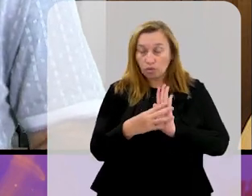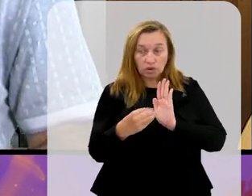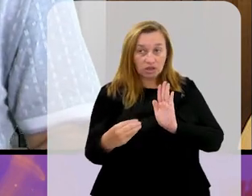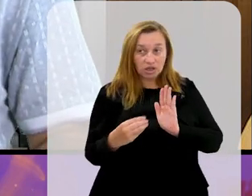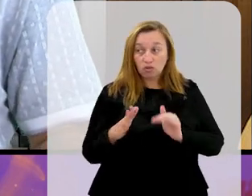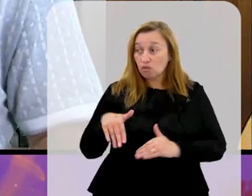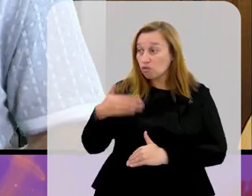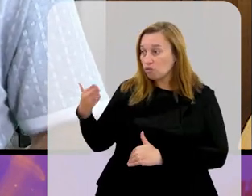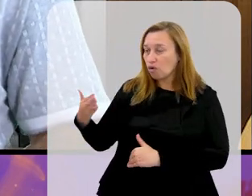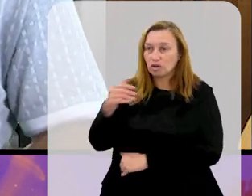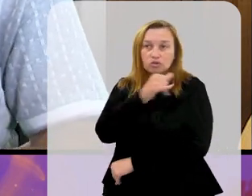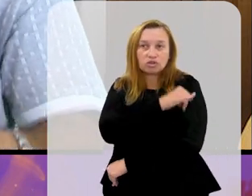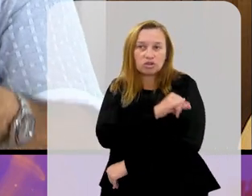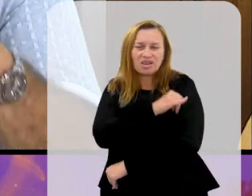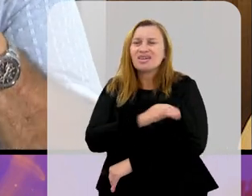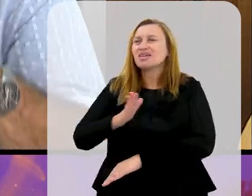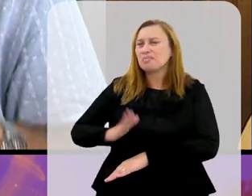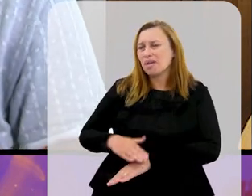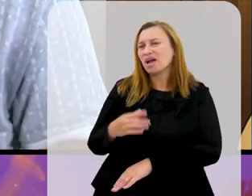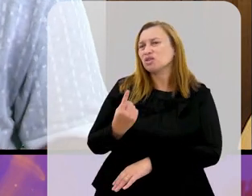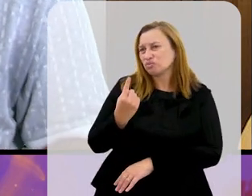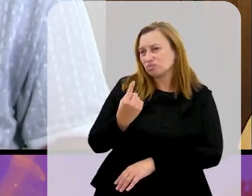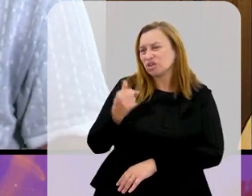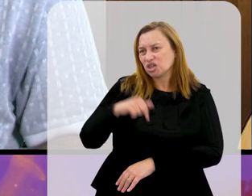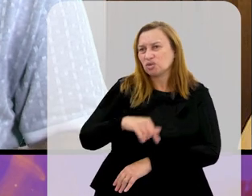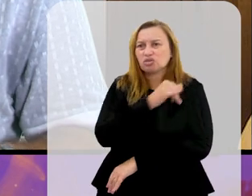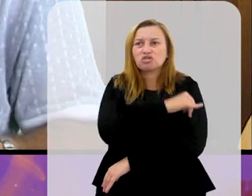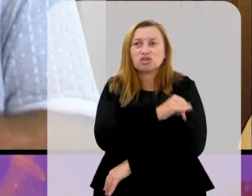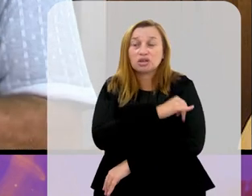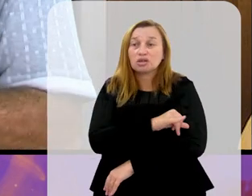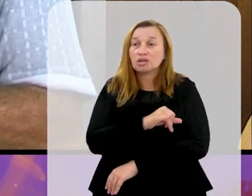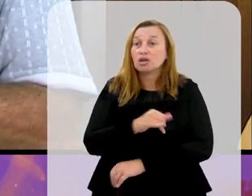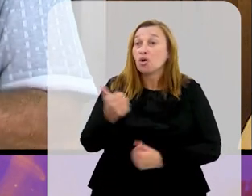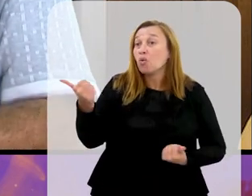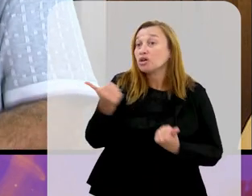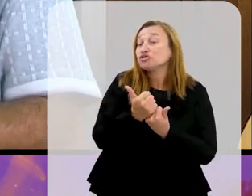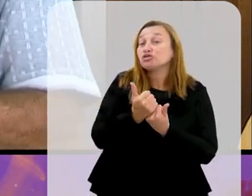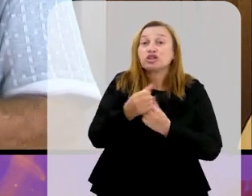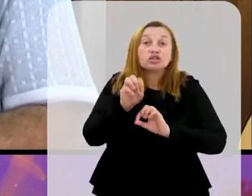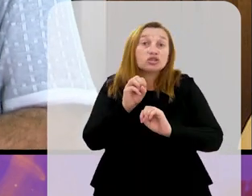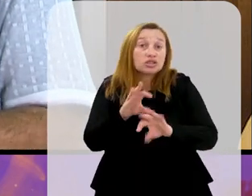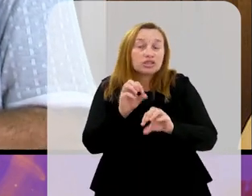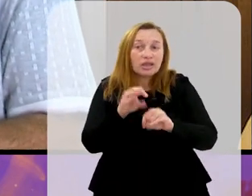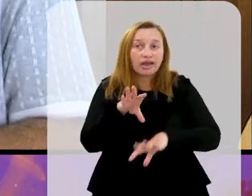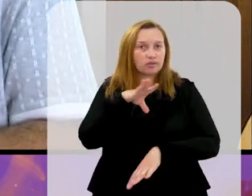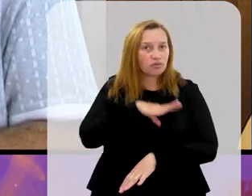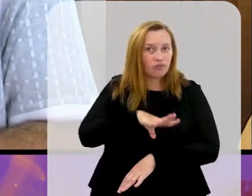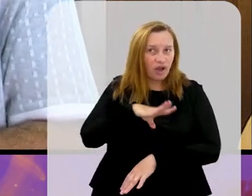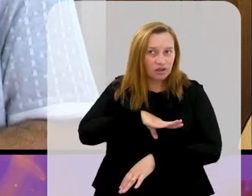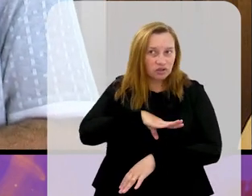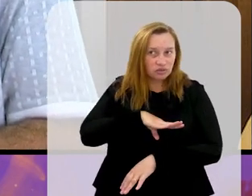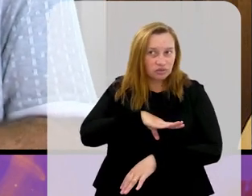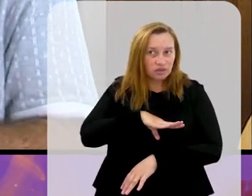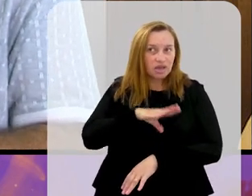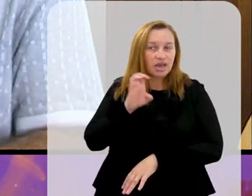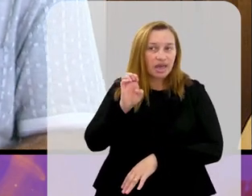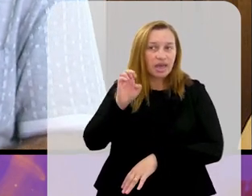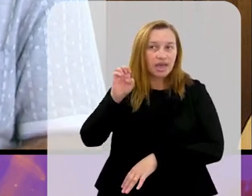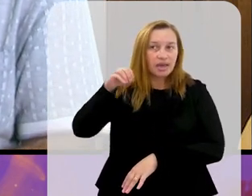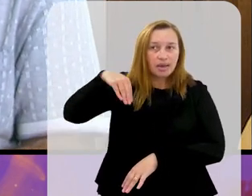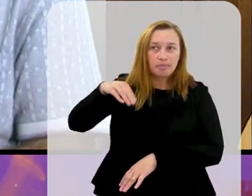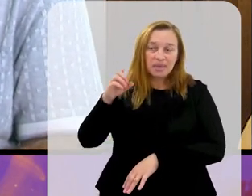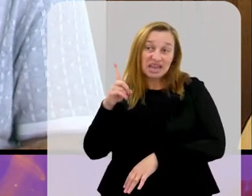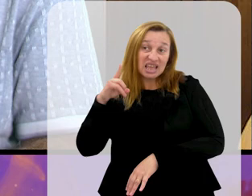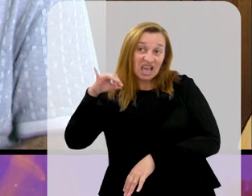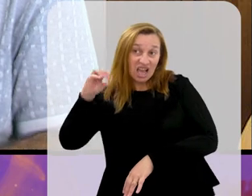jogos fora do Rio de Janeiro, nós temos mais uma aqui no Rio de Janeiro, que é o assistente técnico do Vasco, Emiliano